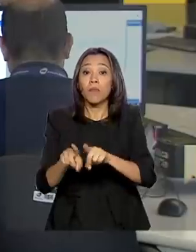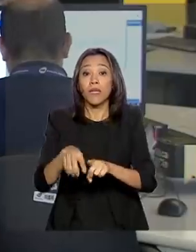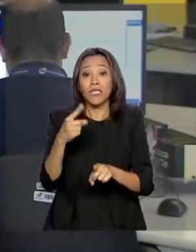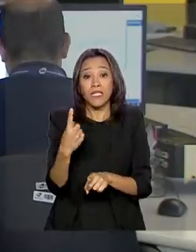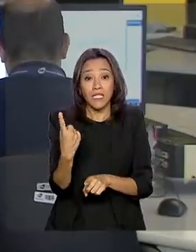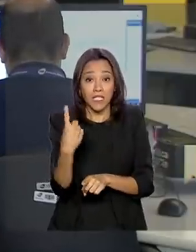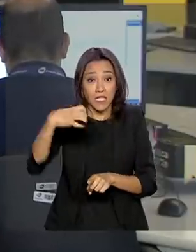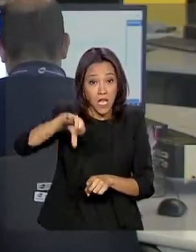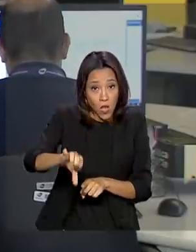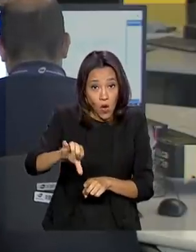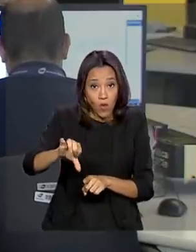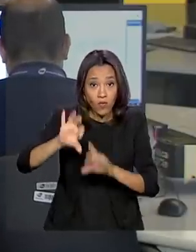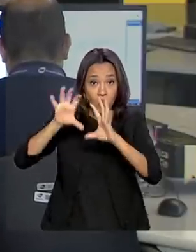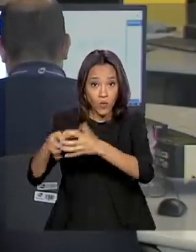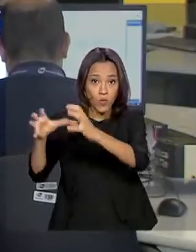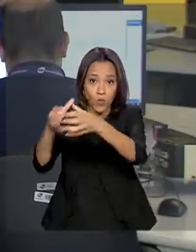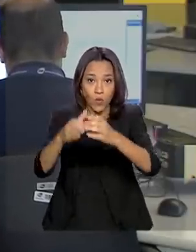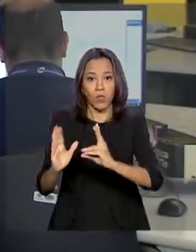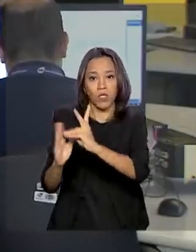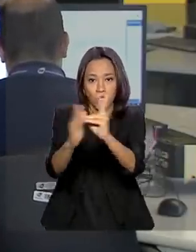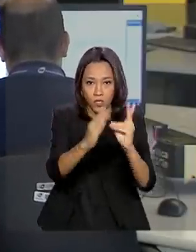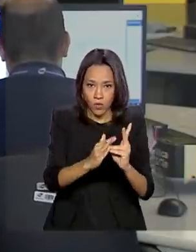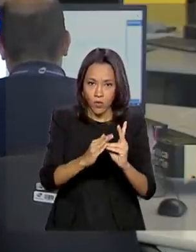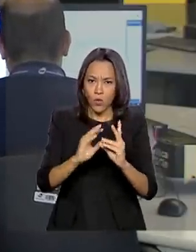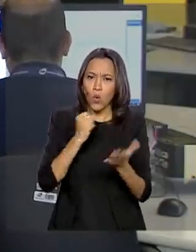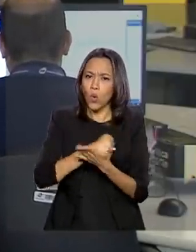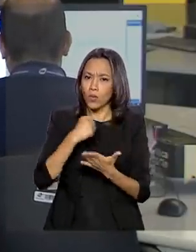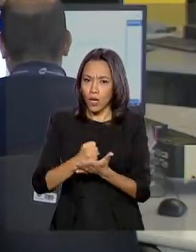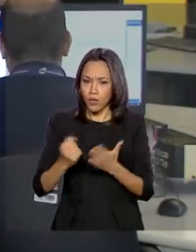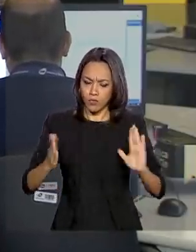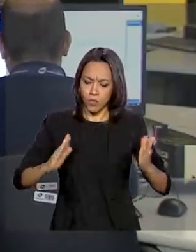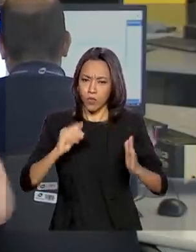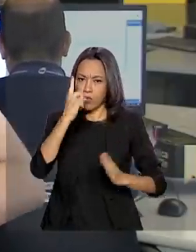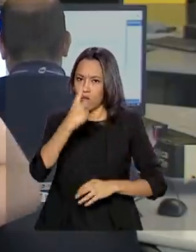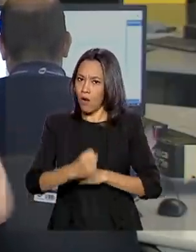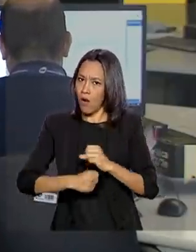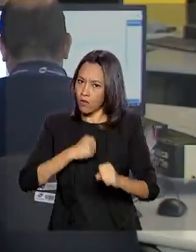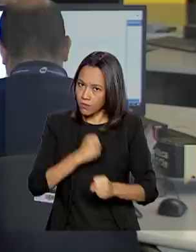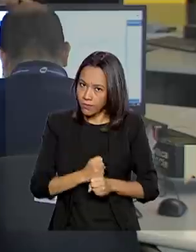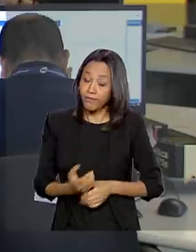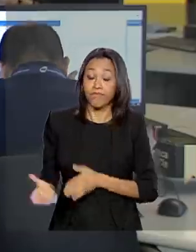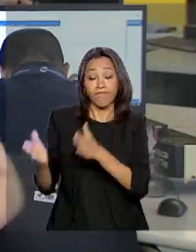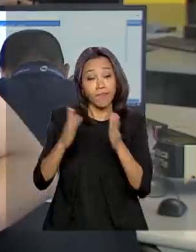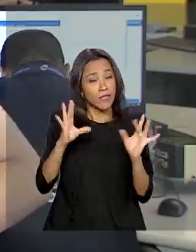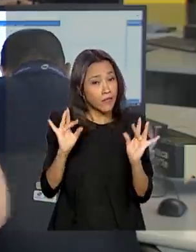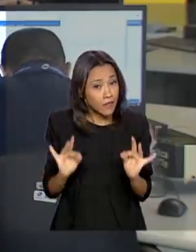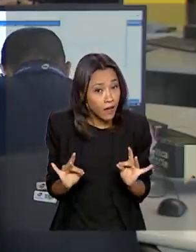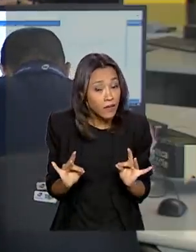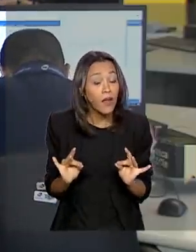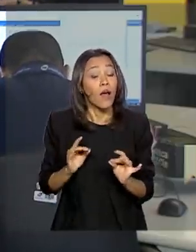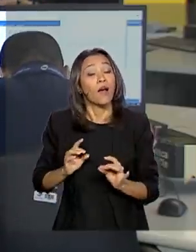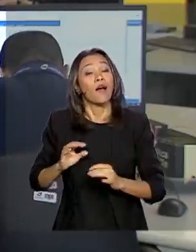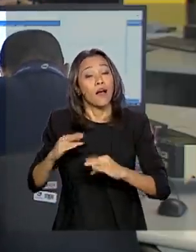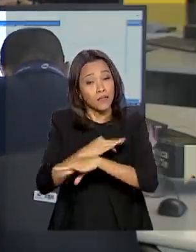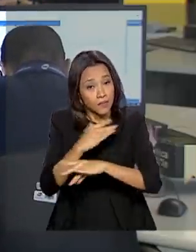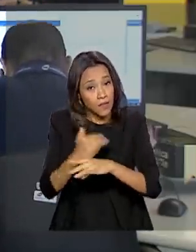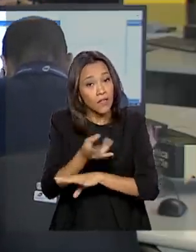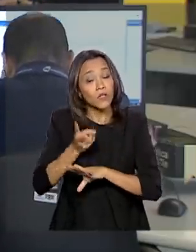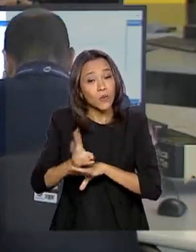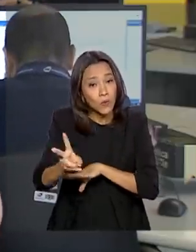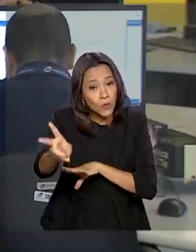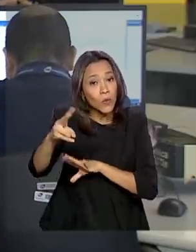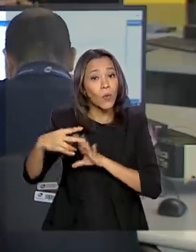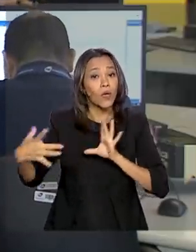sanitários especiais indígenas. O contrato é de um ano. Um detalhe, Renata, é que as capitais e os centros urbanos voltam a fazer parte do